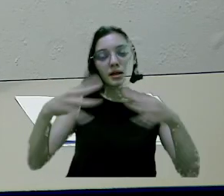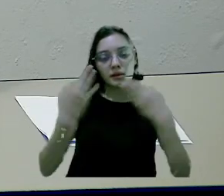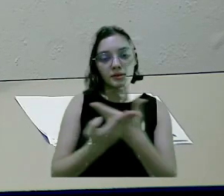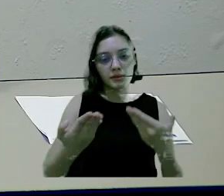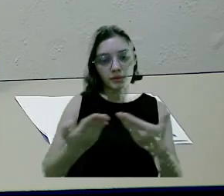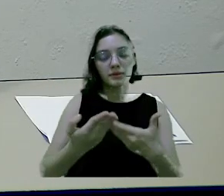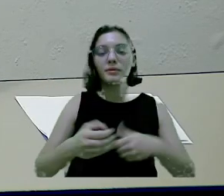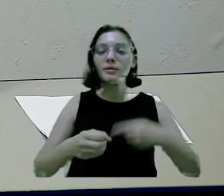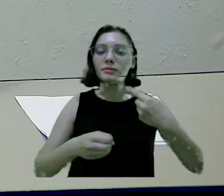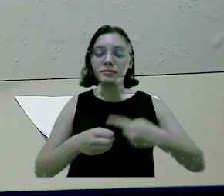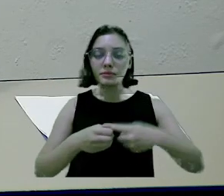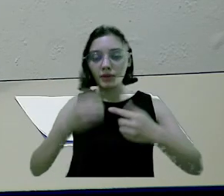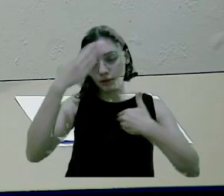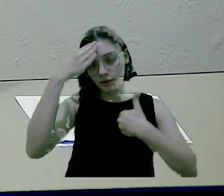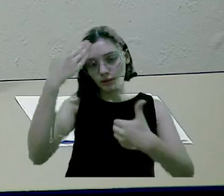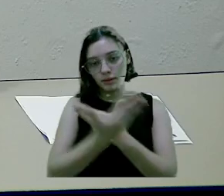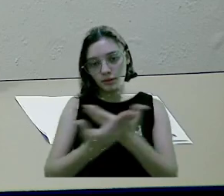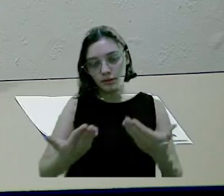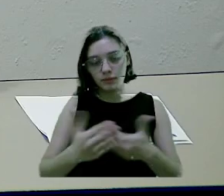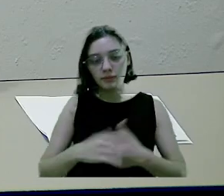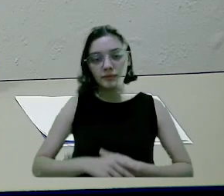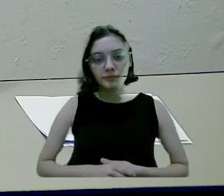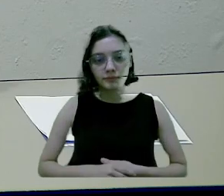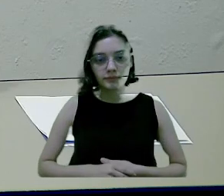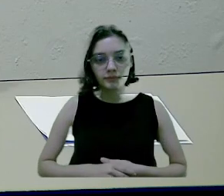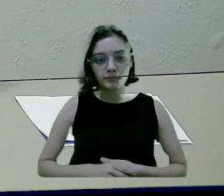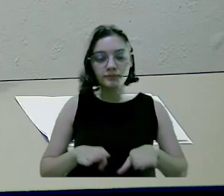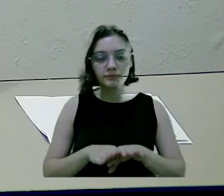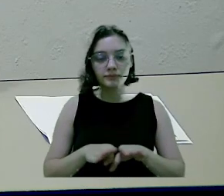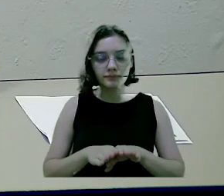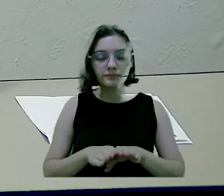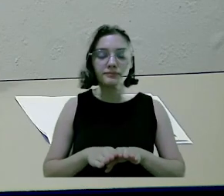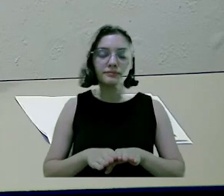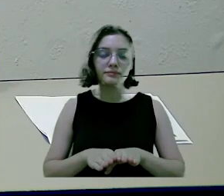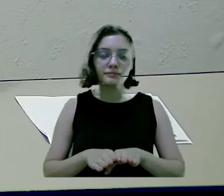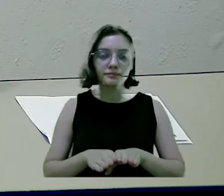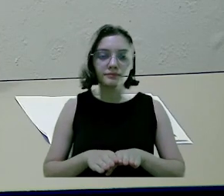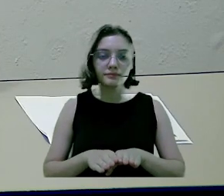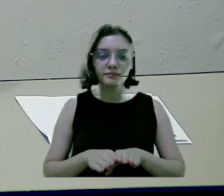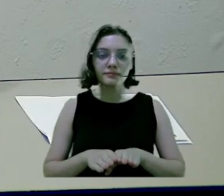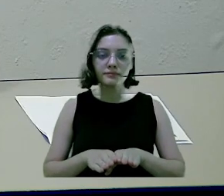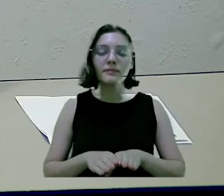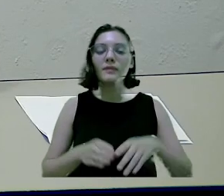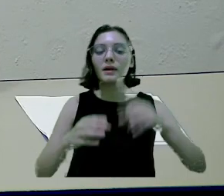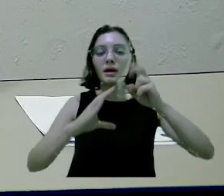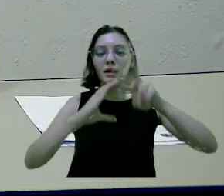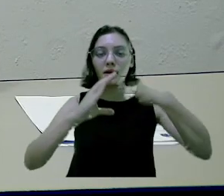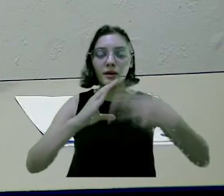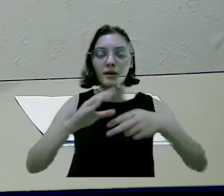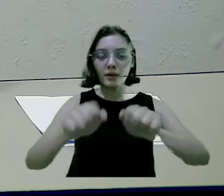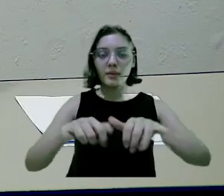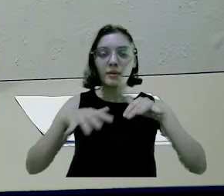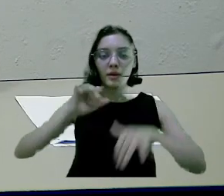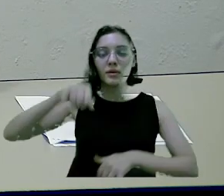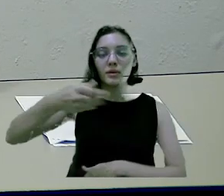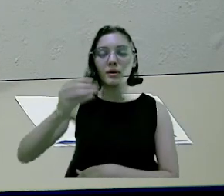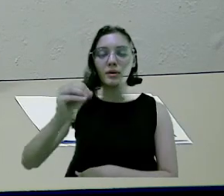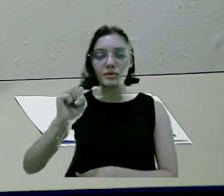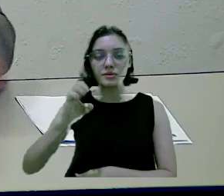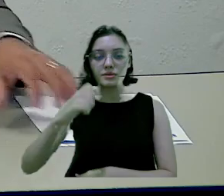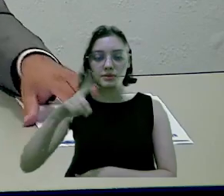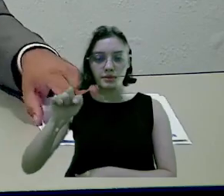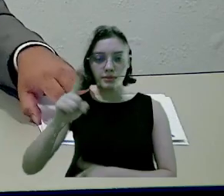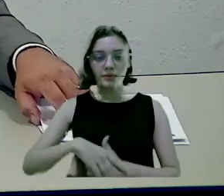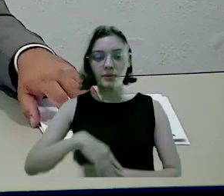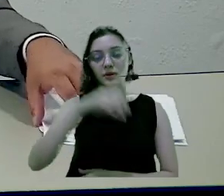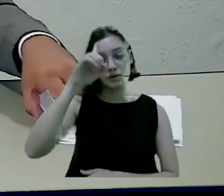sua preciosa atenção, antecipo o meu sincero agradecimento e reitero meus votos de estima e distinta consideração. Câmara Municipal de Guari, Plenário Vereador José